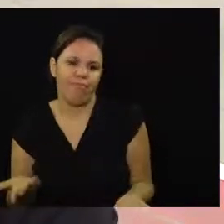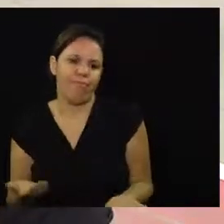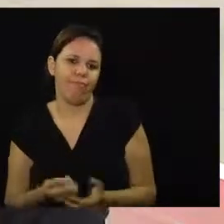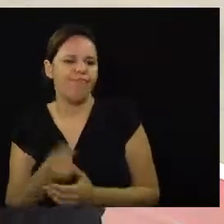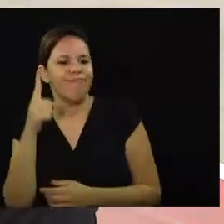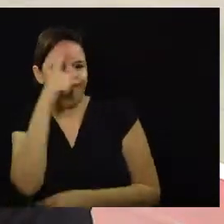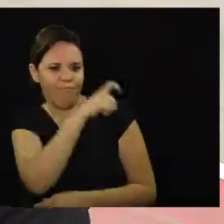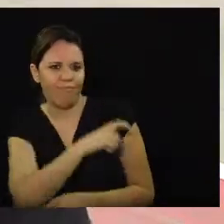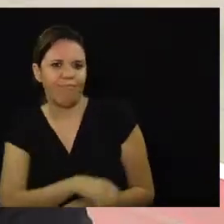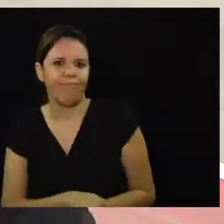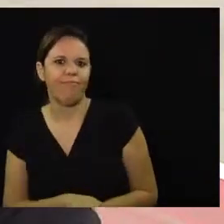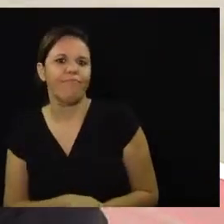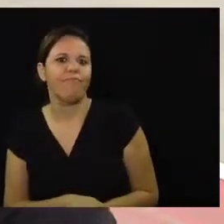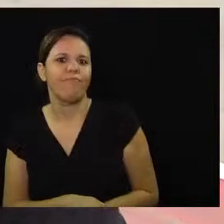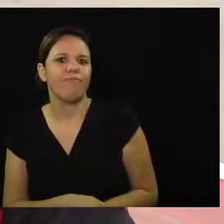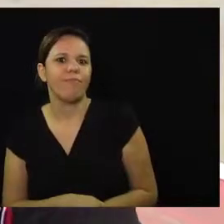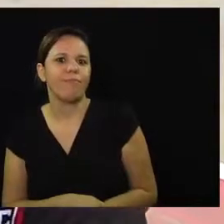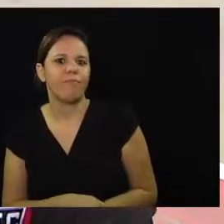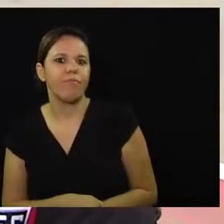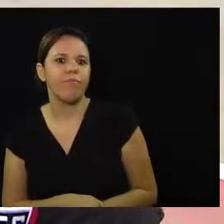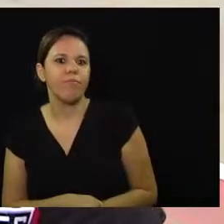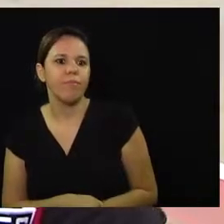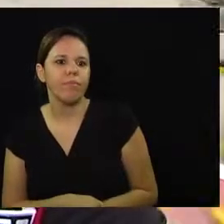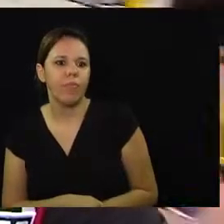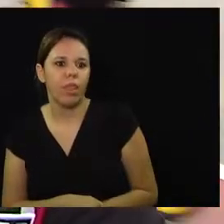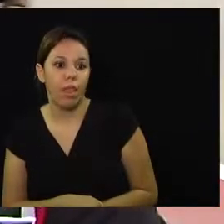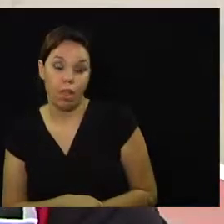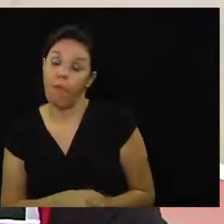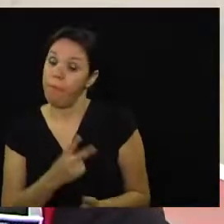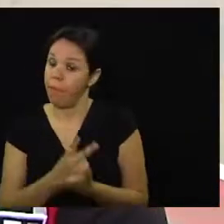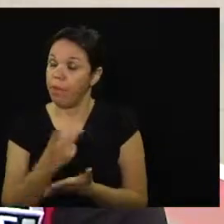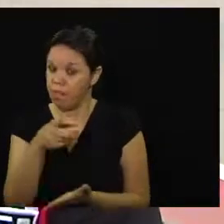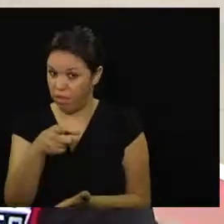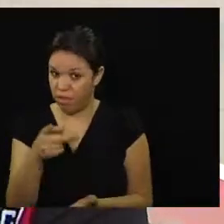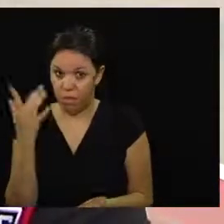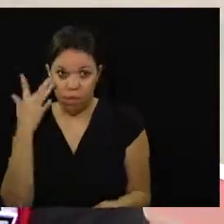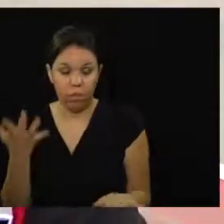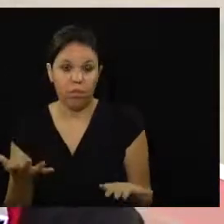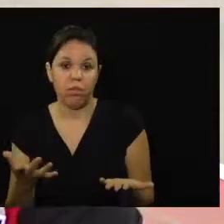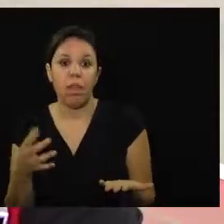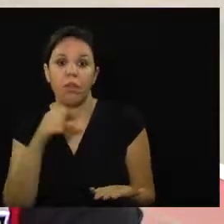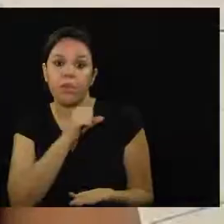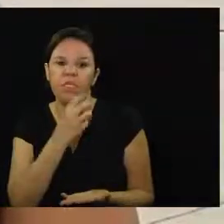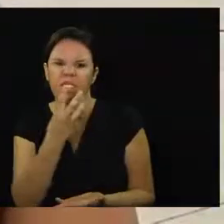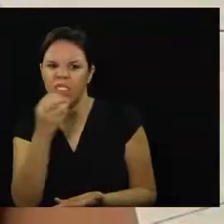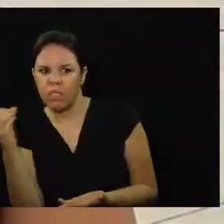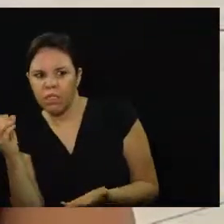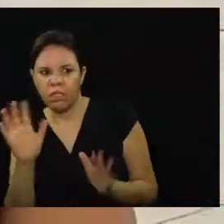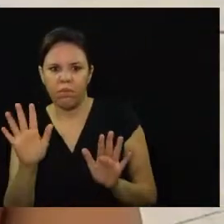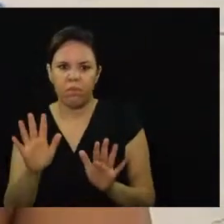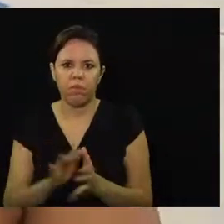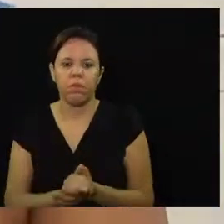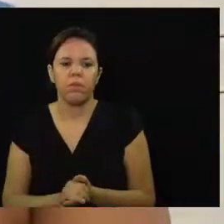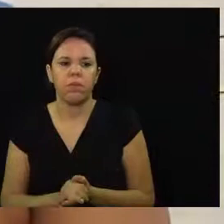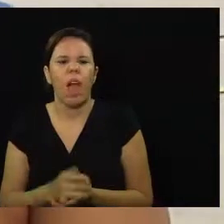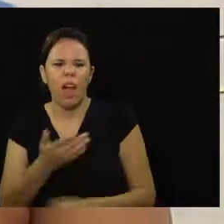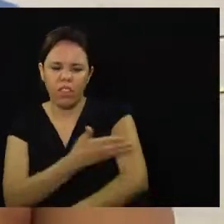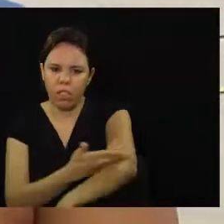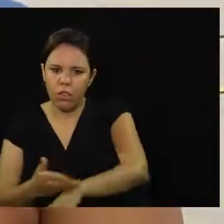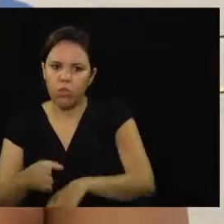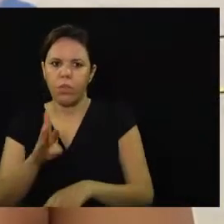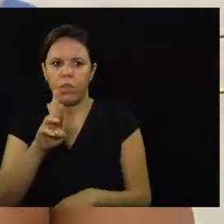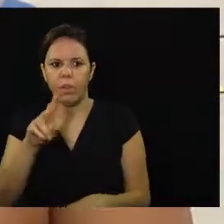Aí é difícil. Mas é seguro mesmo assim? Eu acho que é não passa de 30, né? A Brenda também está se